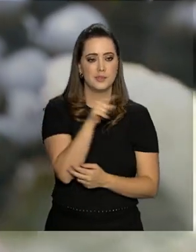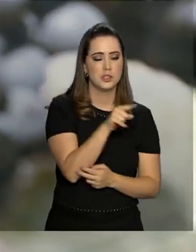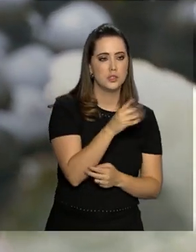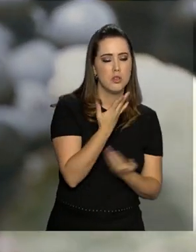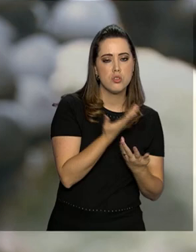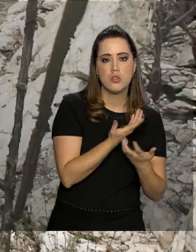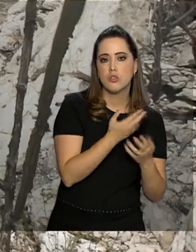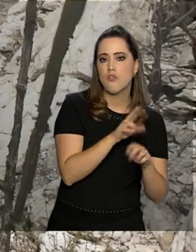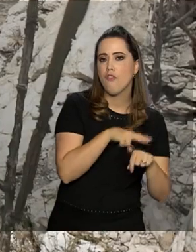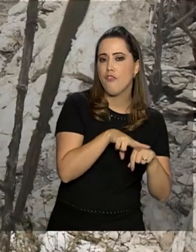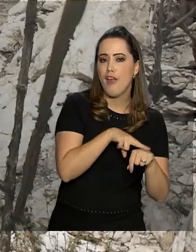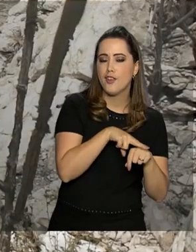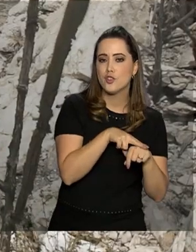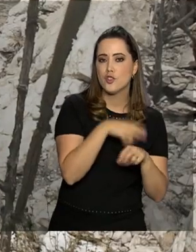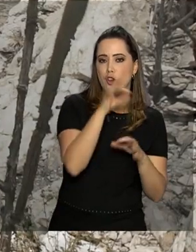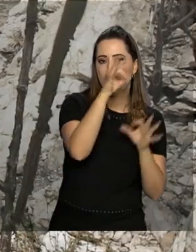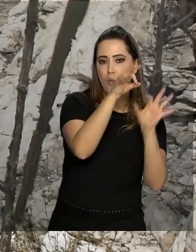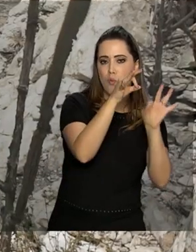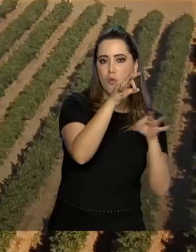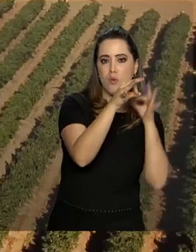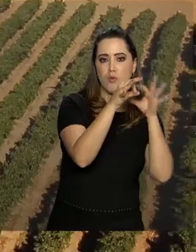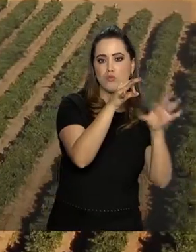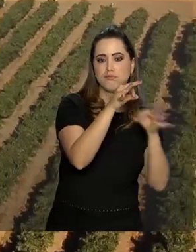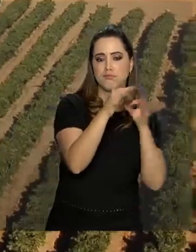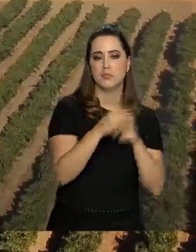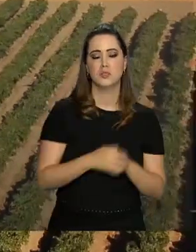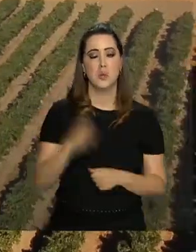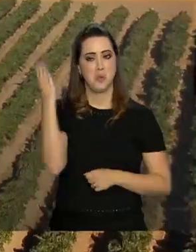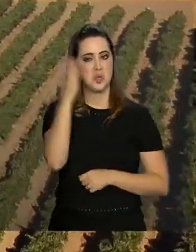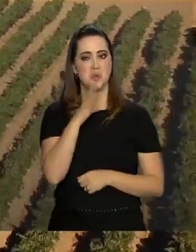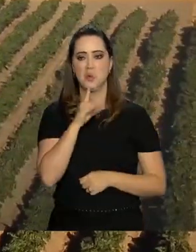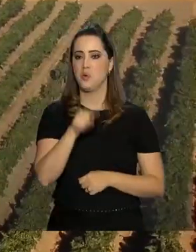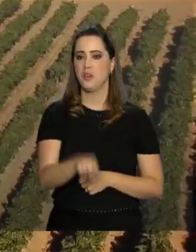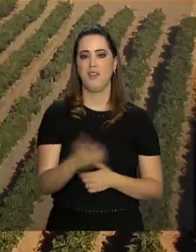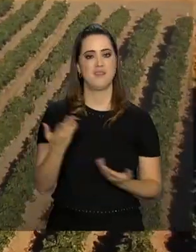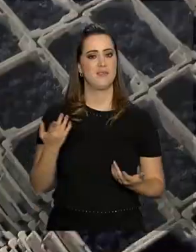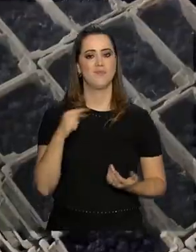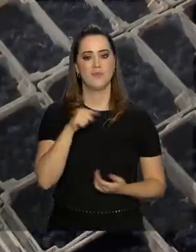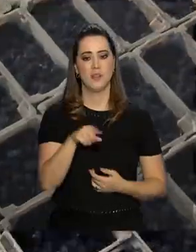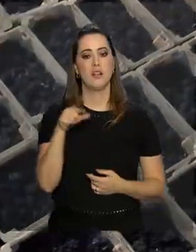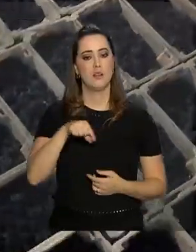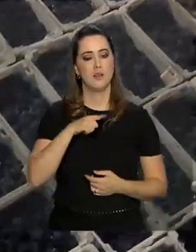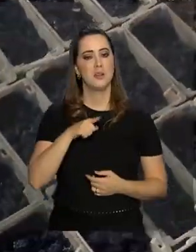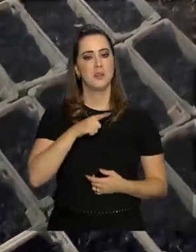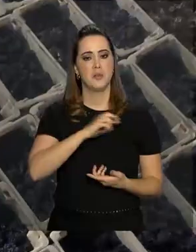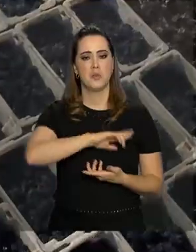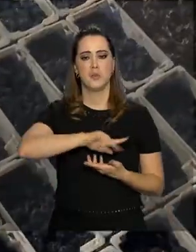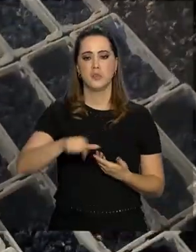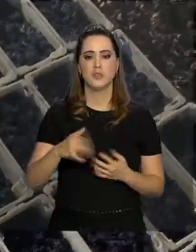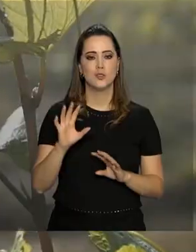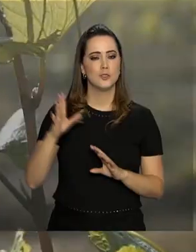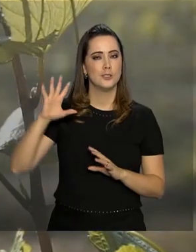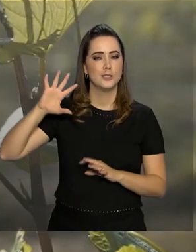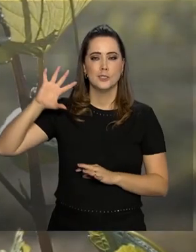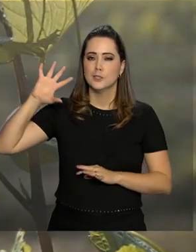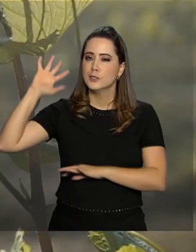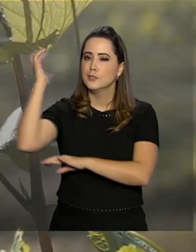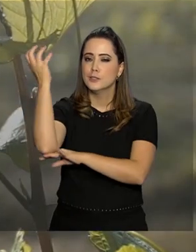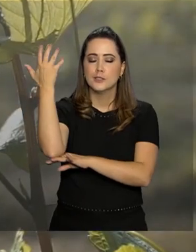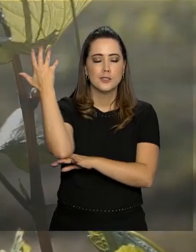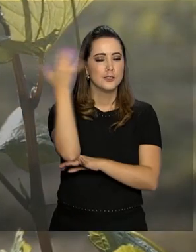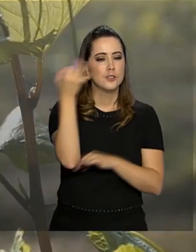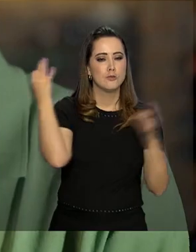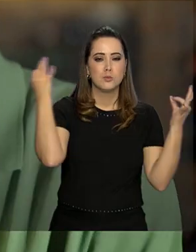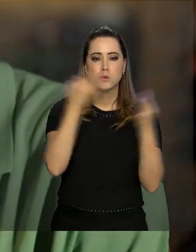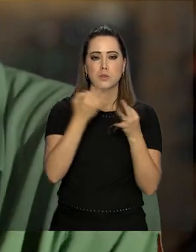uva do lado. O Brasil não conhece o Vale do São Francisco. Aqui existe, digamos assim, um oásis em termos de